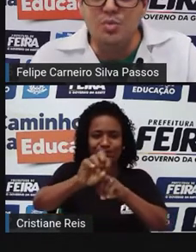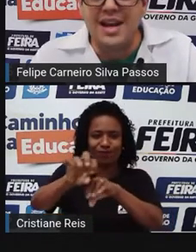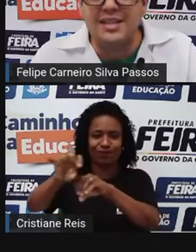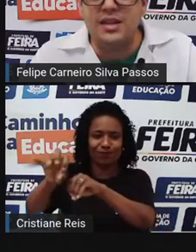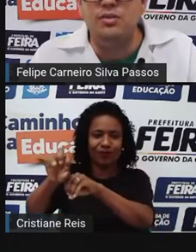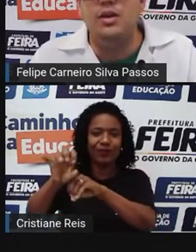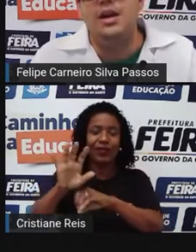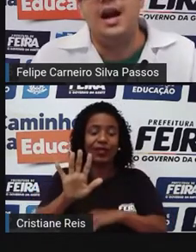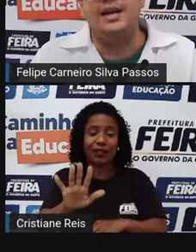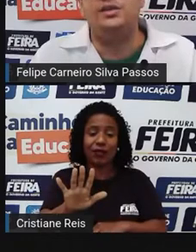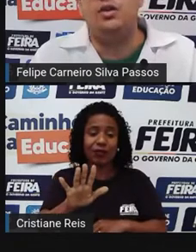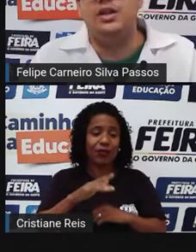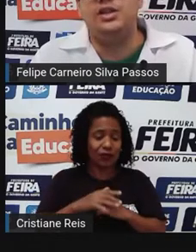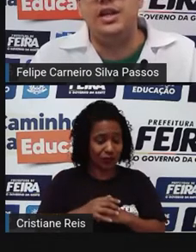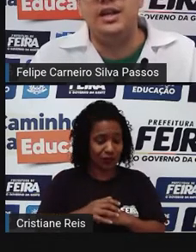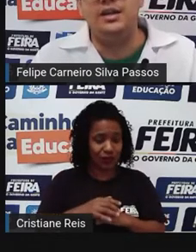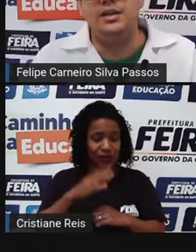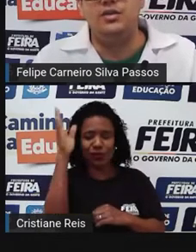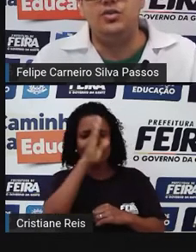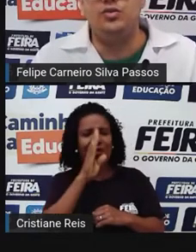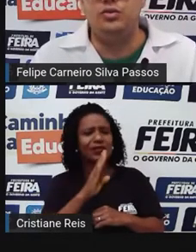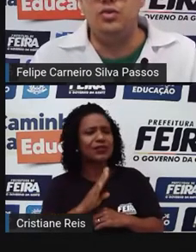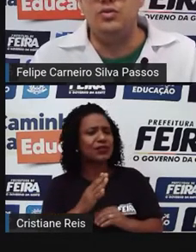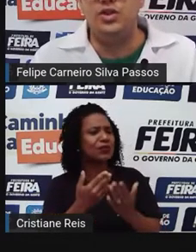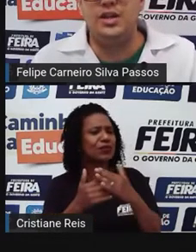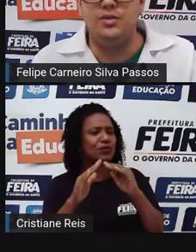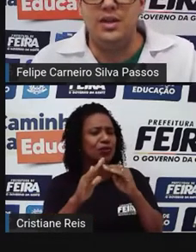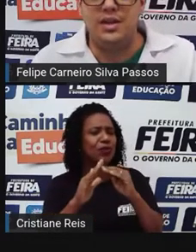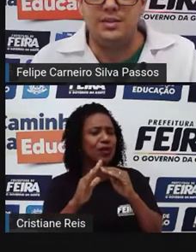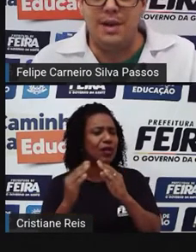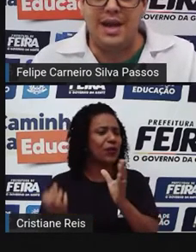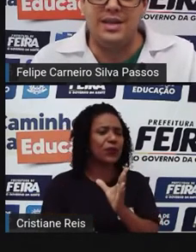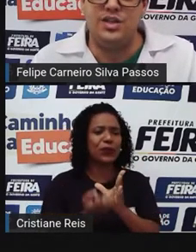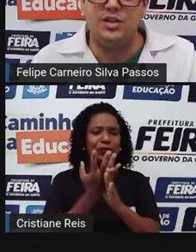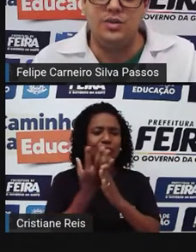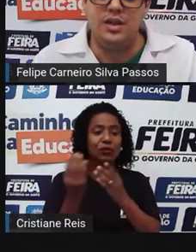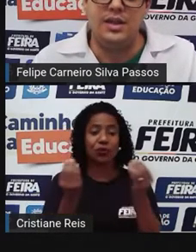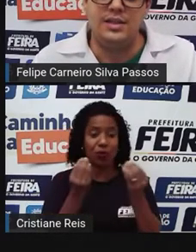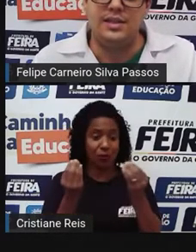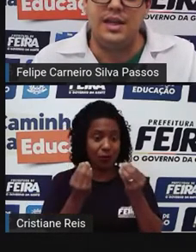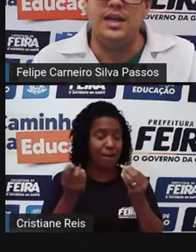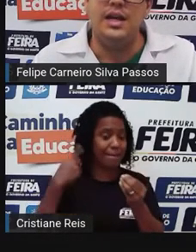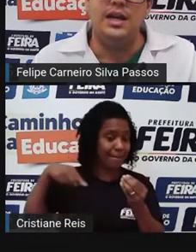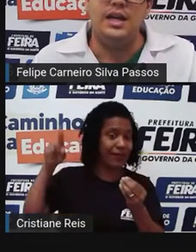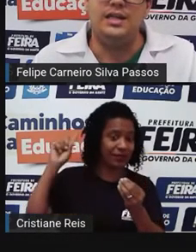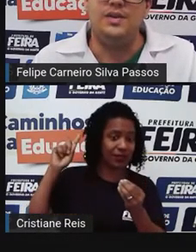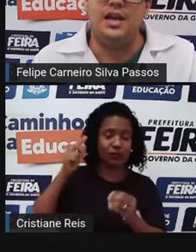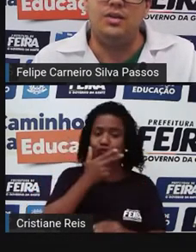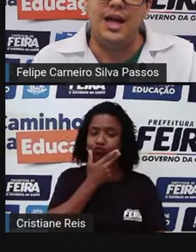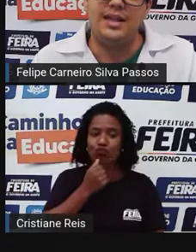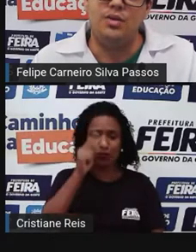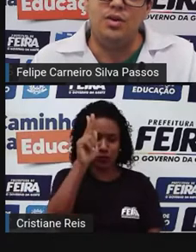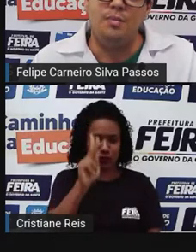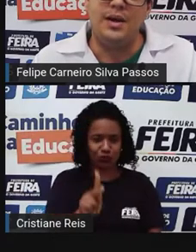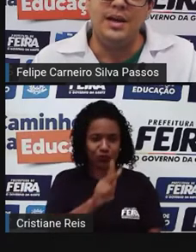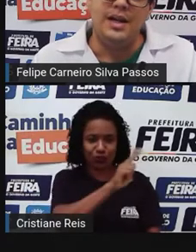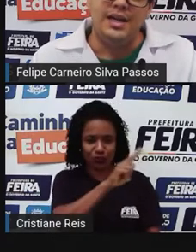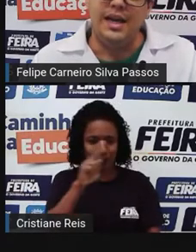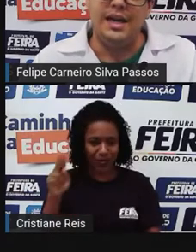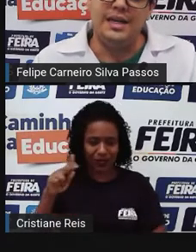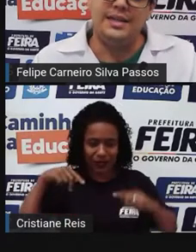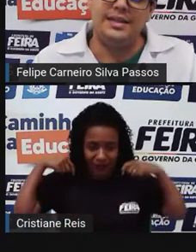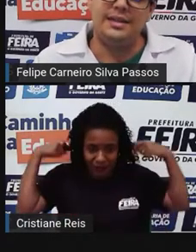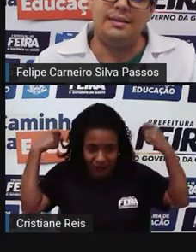No Brasil, a escola chega junto com os jesuítas, padres jesuítas, né? Eles vieram lá da Europa